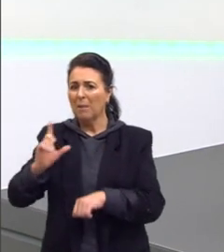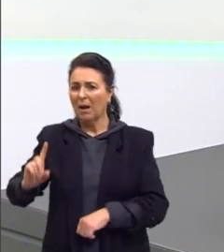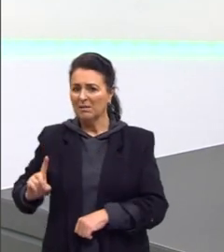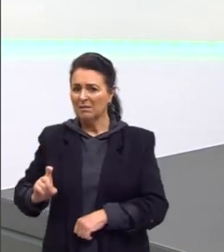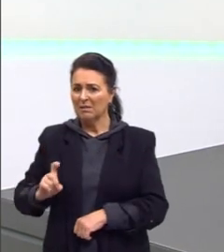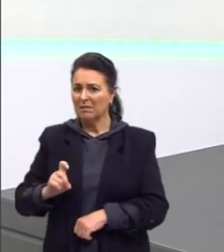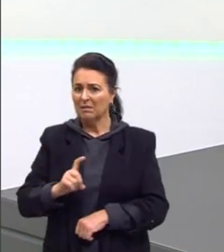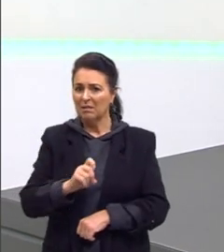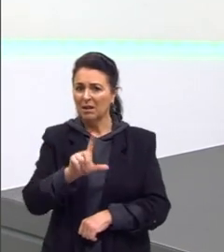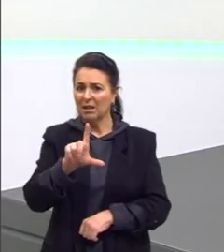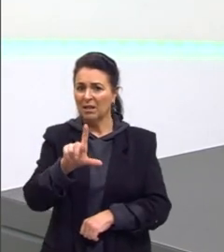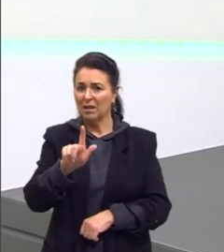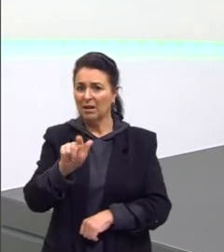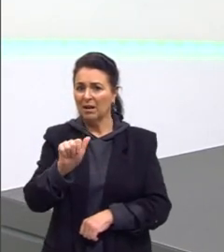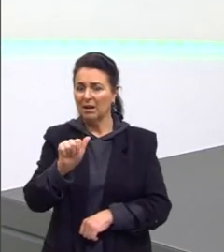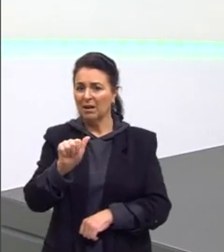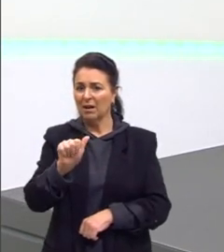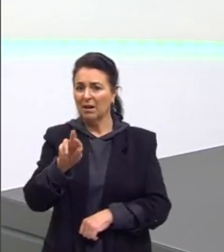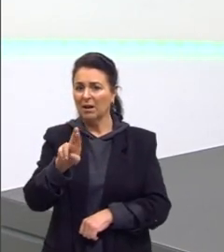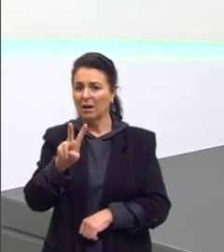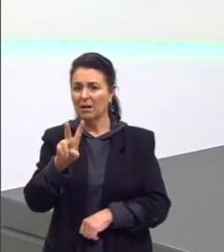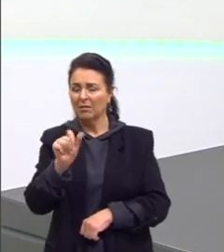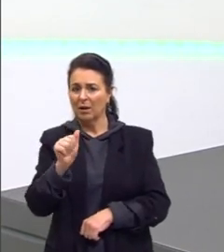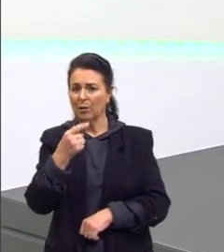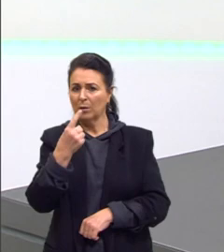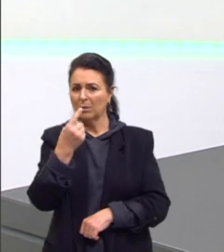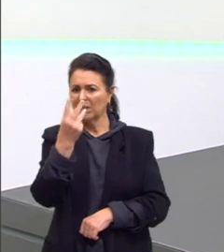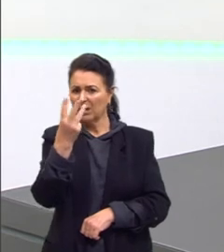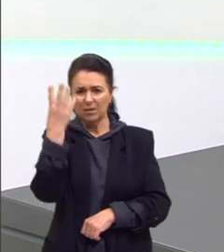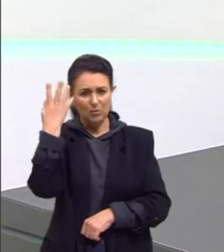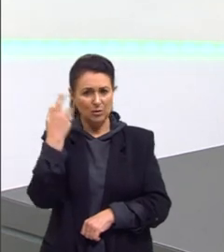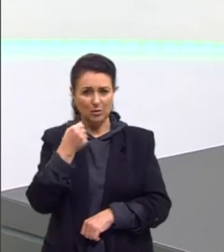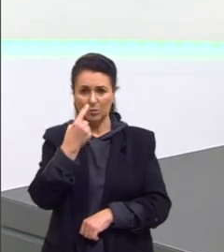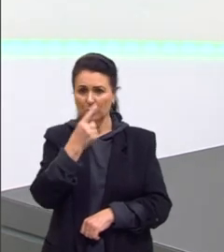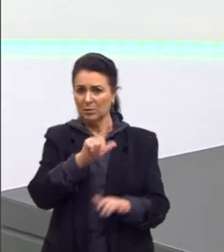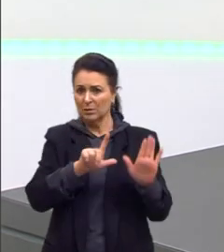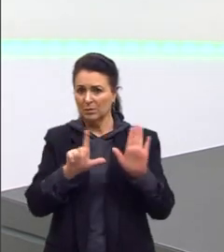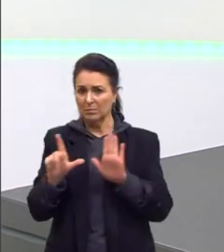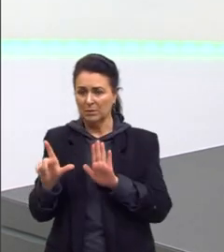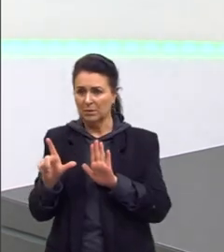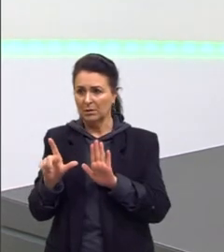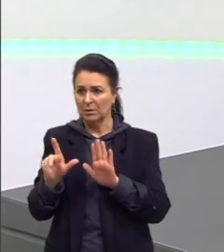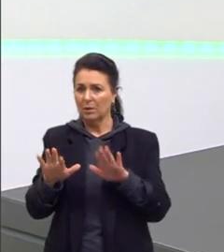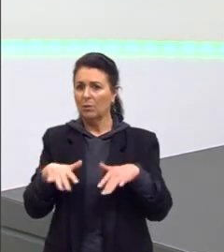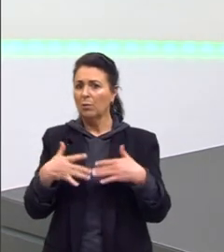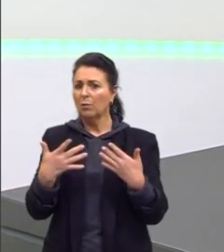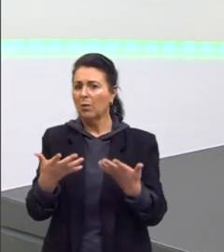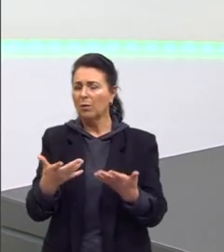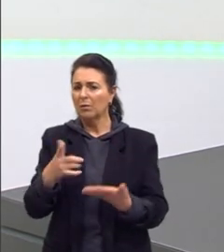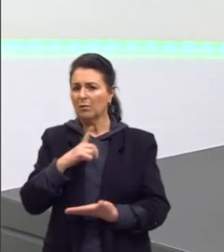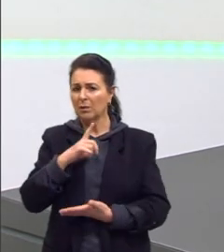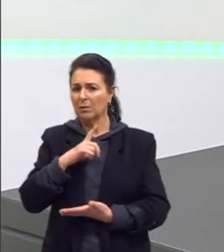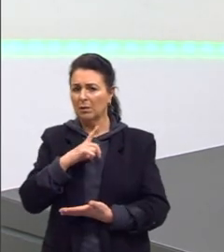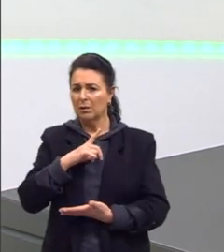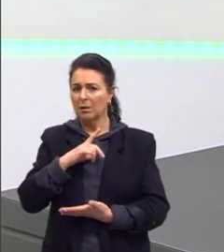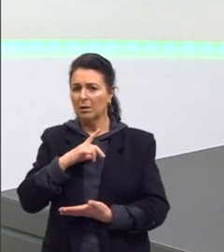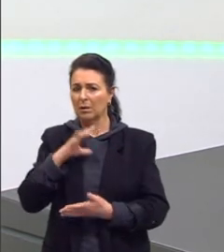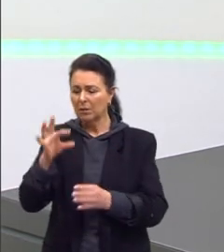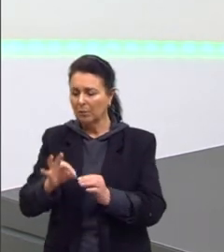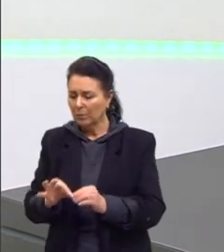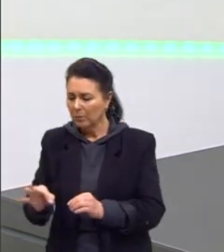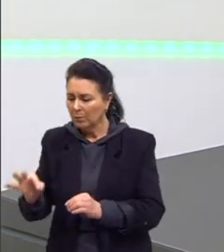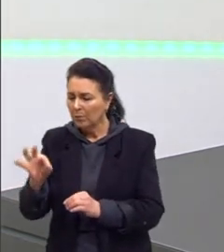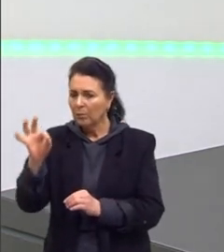aqui três dias, uma semana, eu volto aqui, qual que vai ter larva? E vai ter moscas?